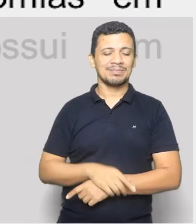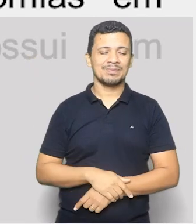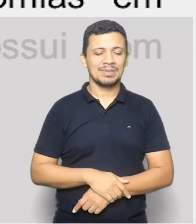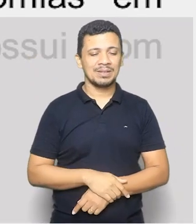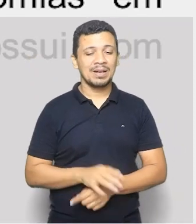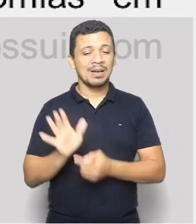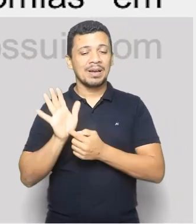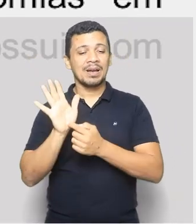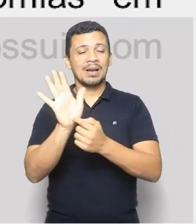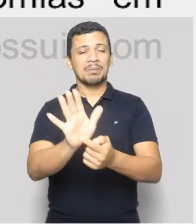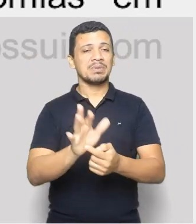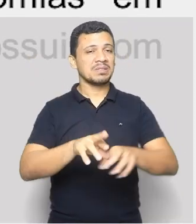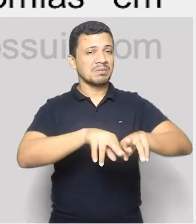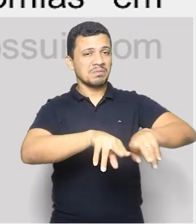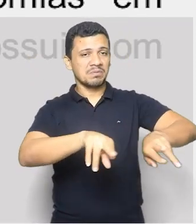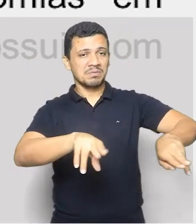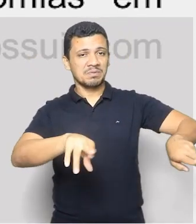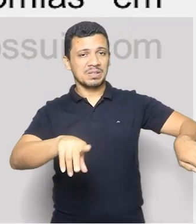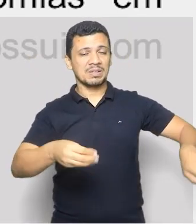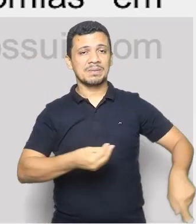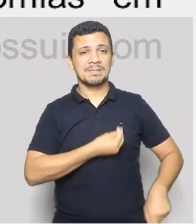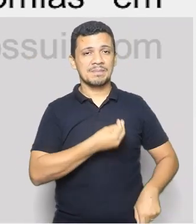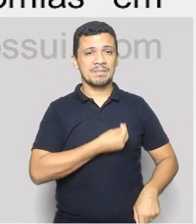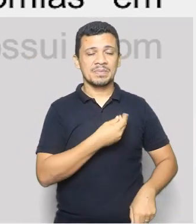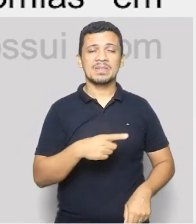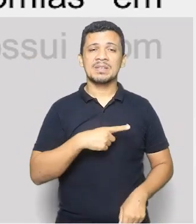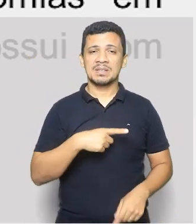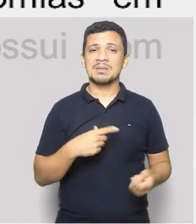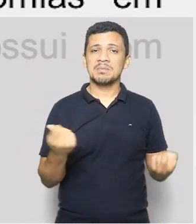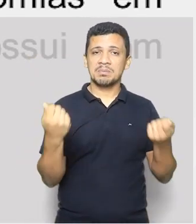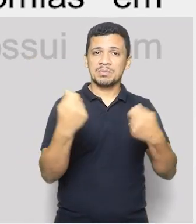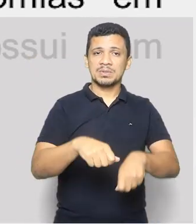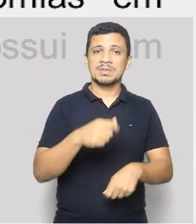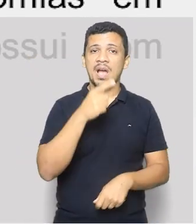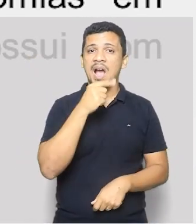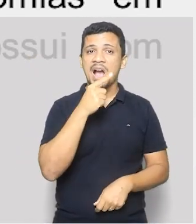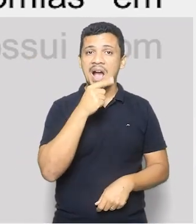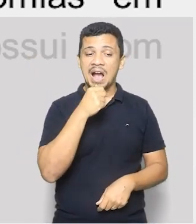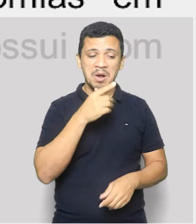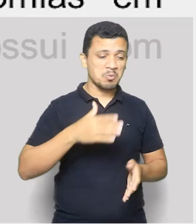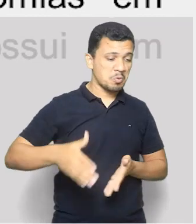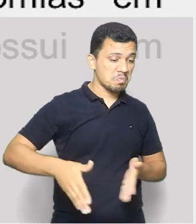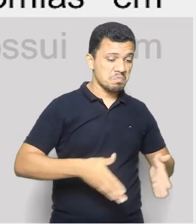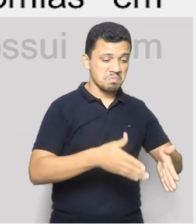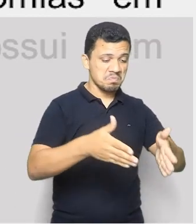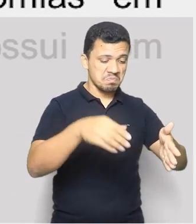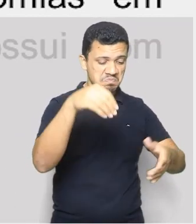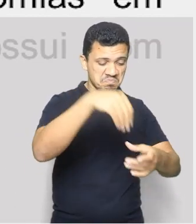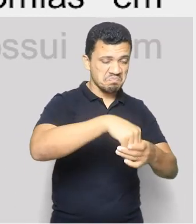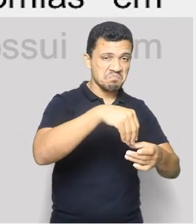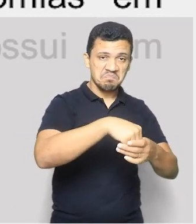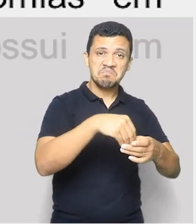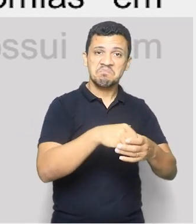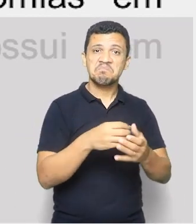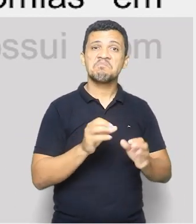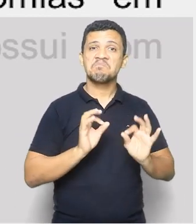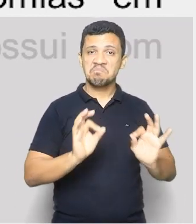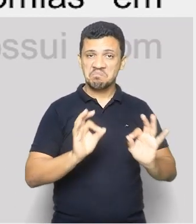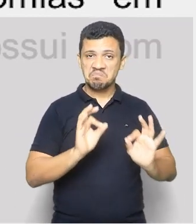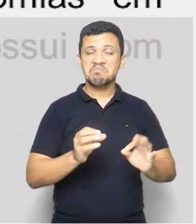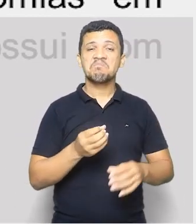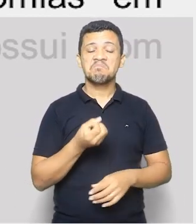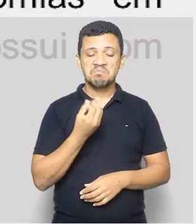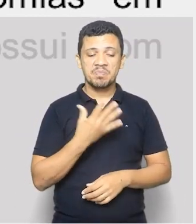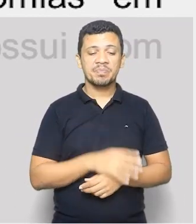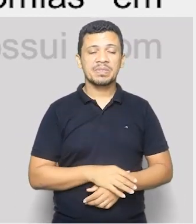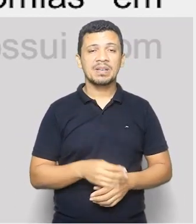biodiversidade e compreende uma área de elevado potencial aquífero, ou seja, águas subterrâneas. Esse bioma